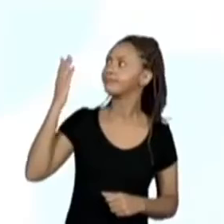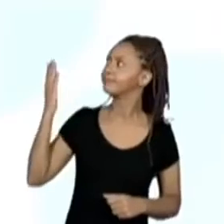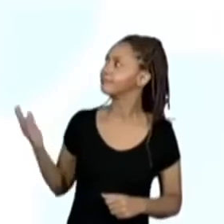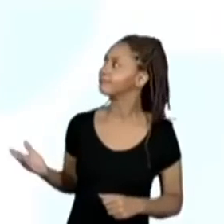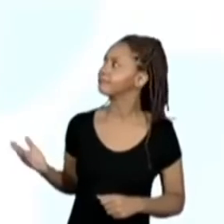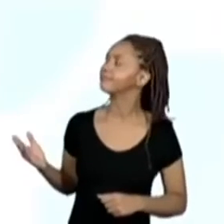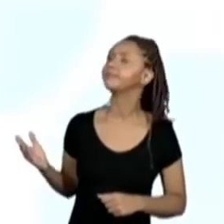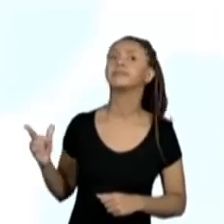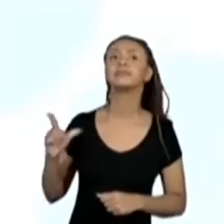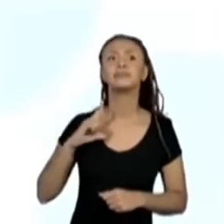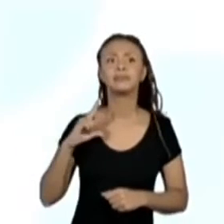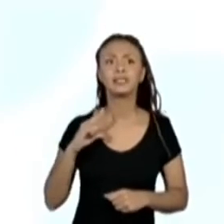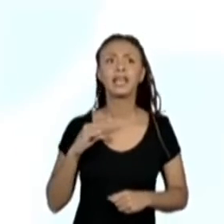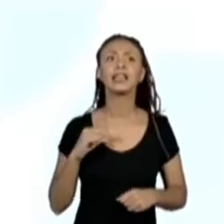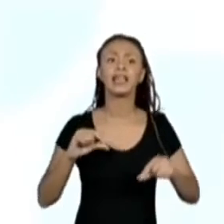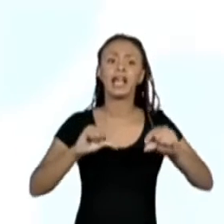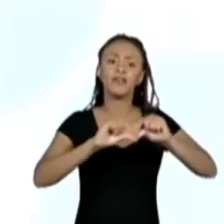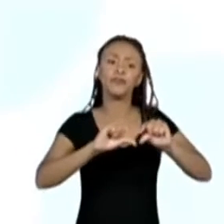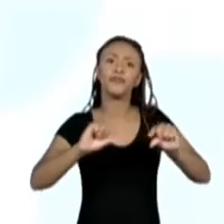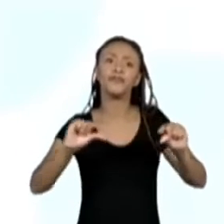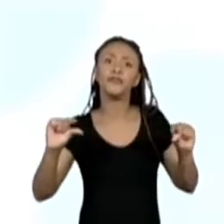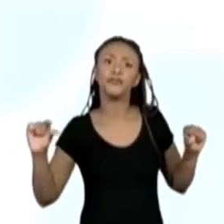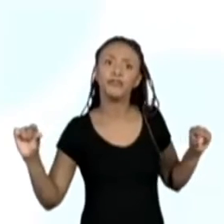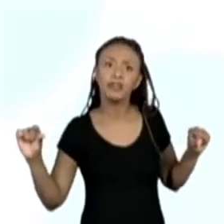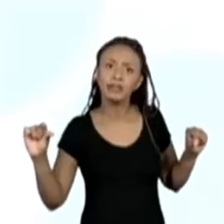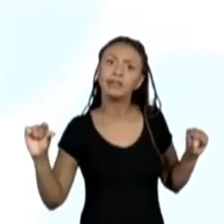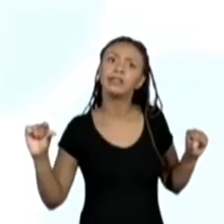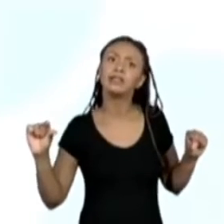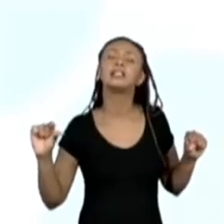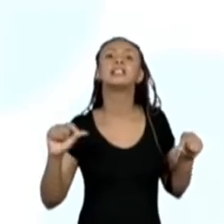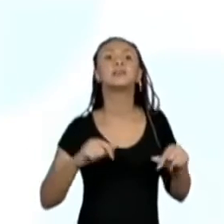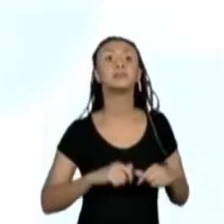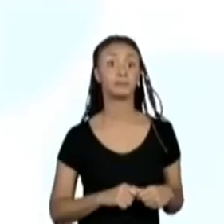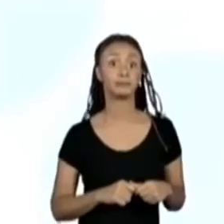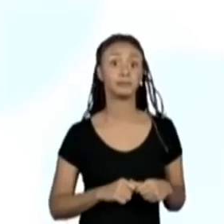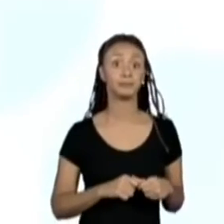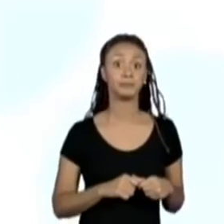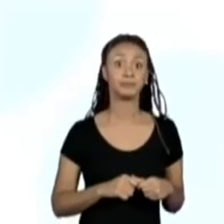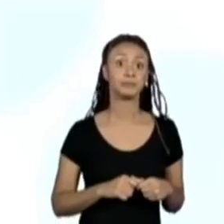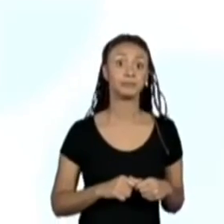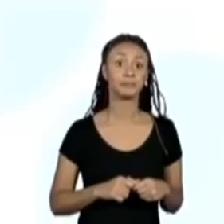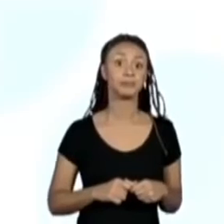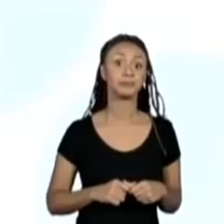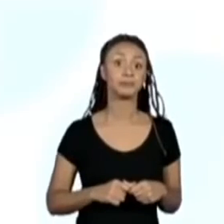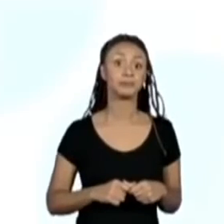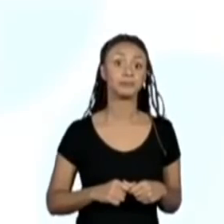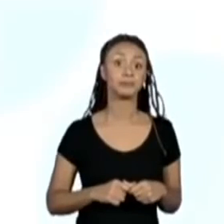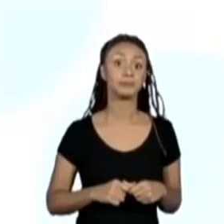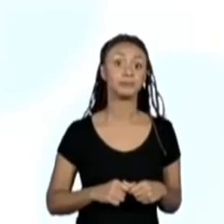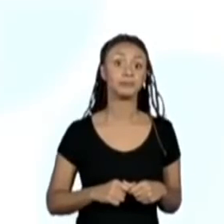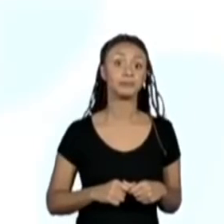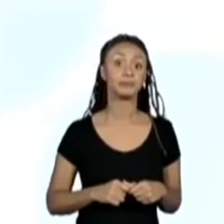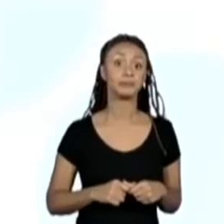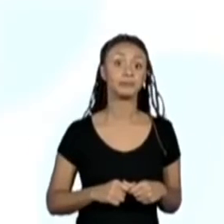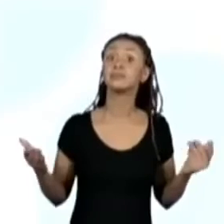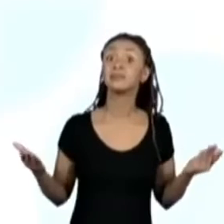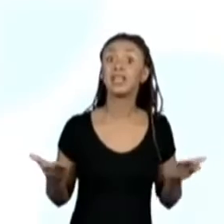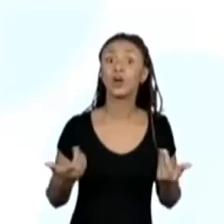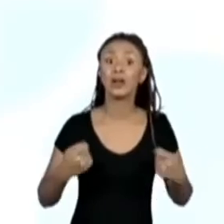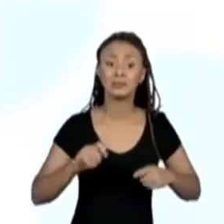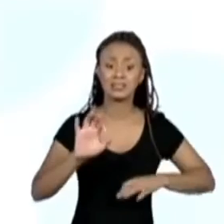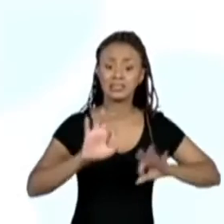Algumas fitas guardadas na caixa de costura dela. E ela precisa